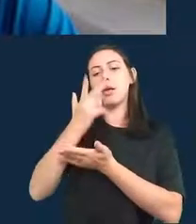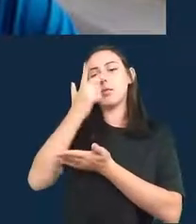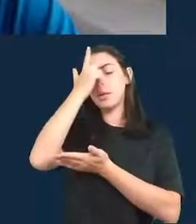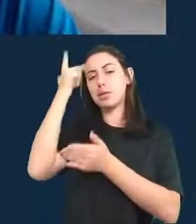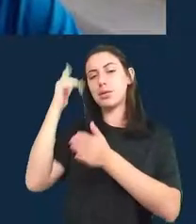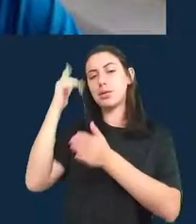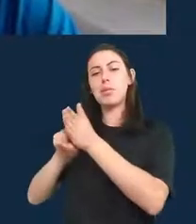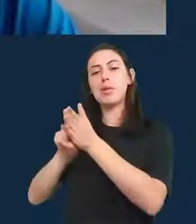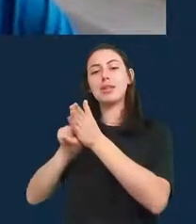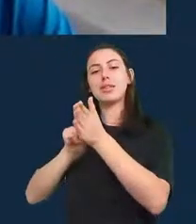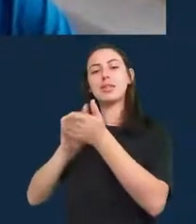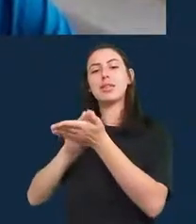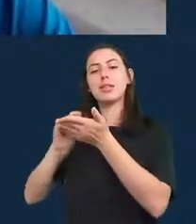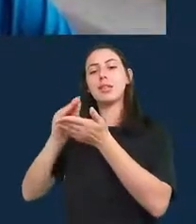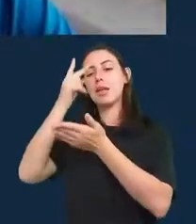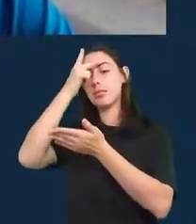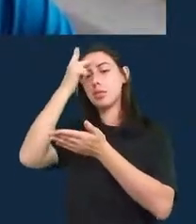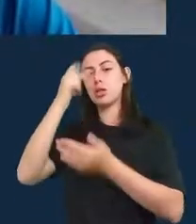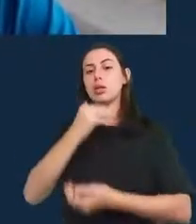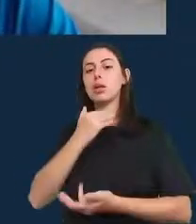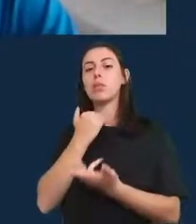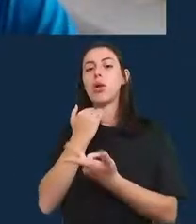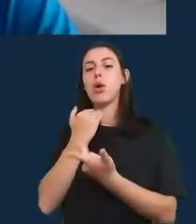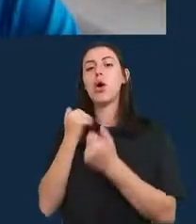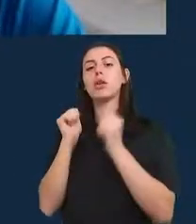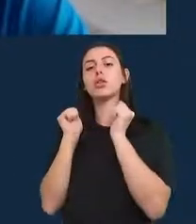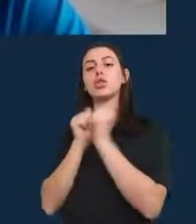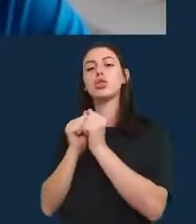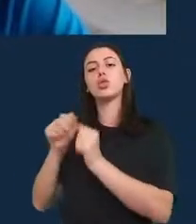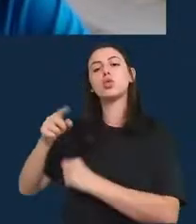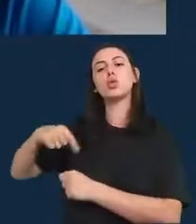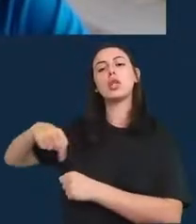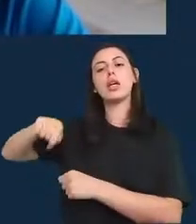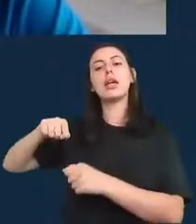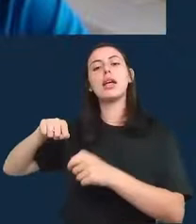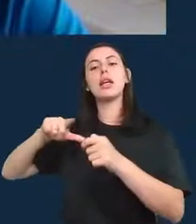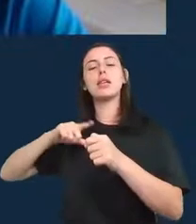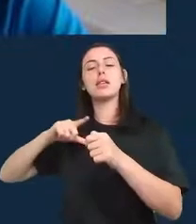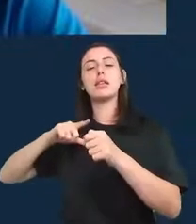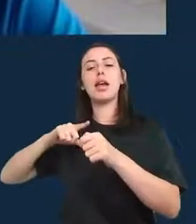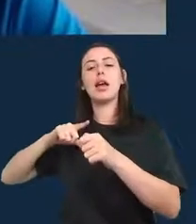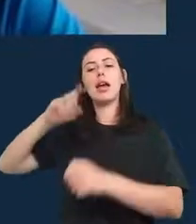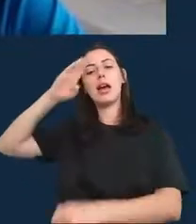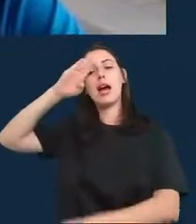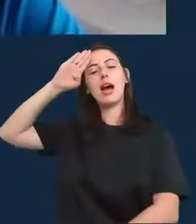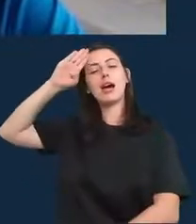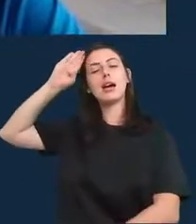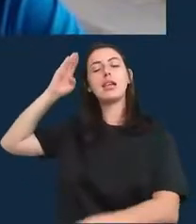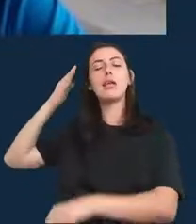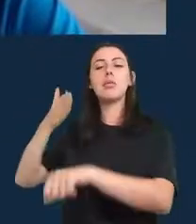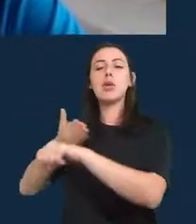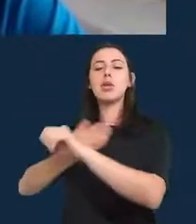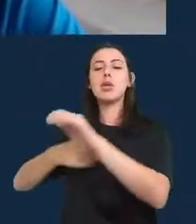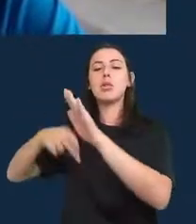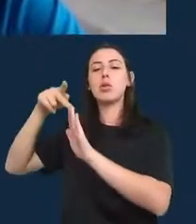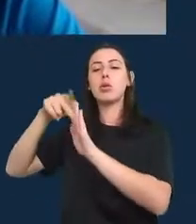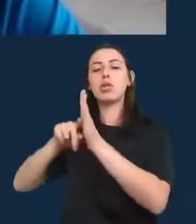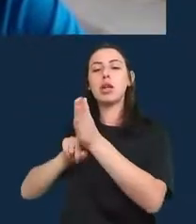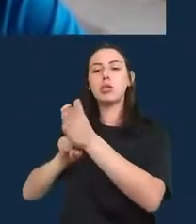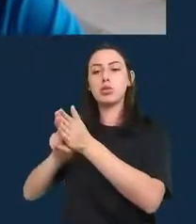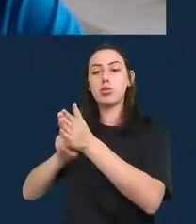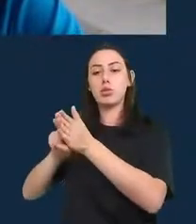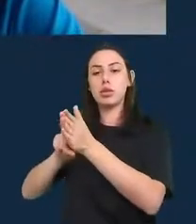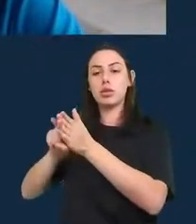foi feito por acadêmicos nesses projetos de pesquisa. Nós tivemos esse modelo Red Tint que a gente